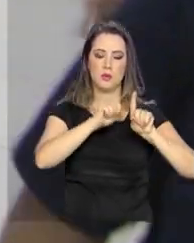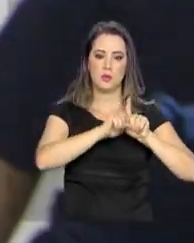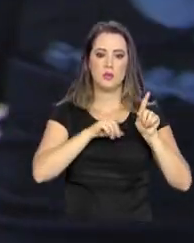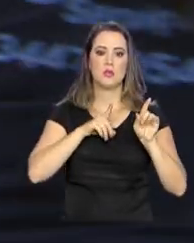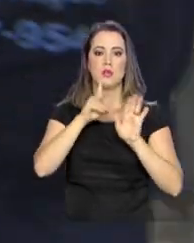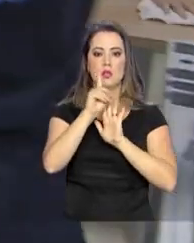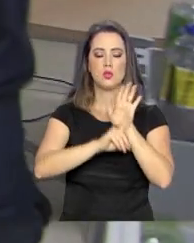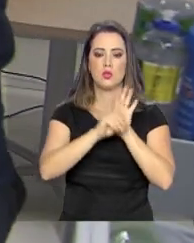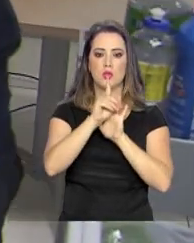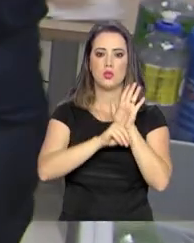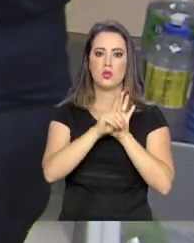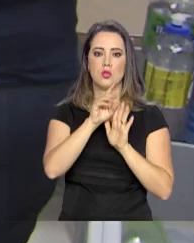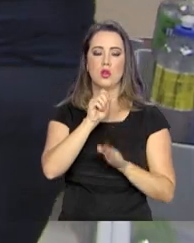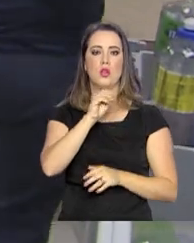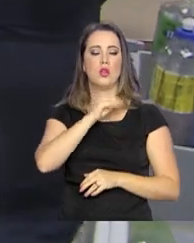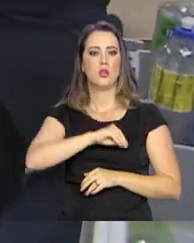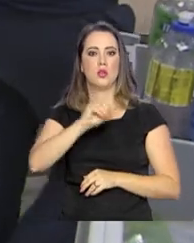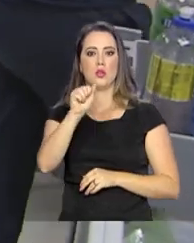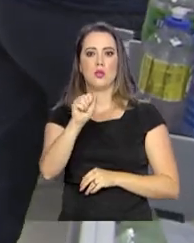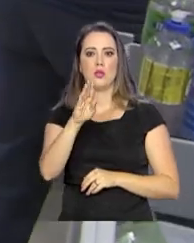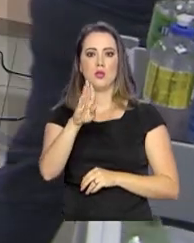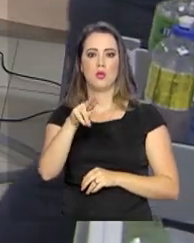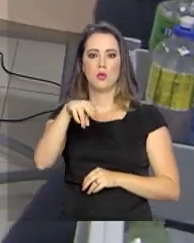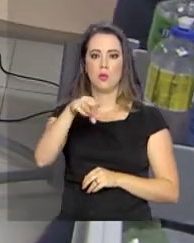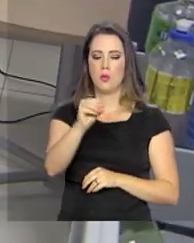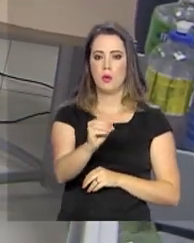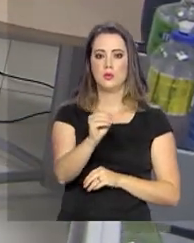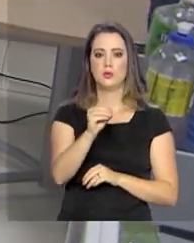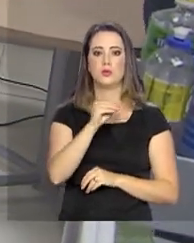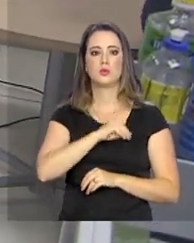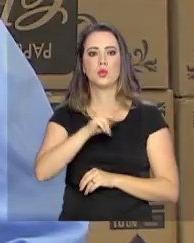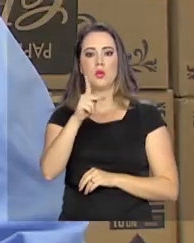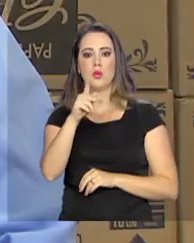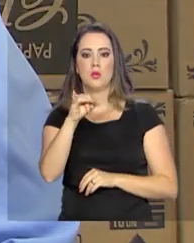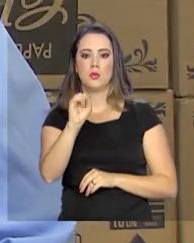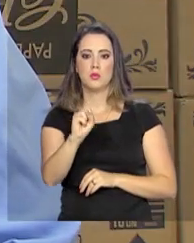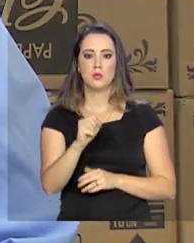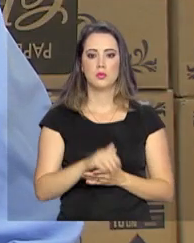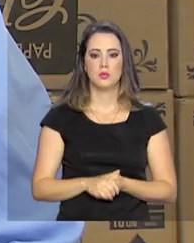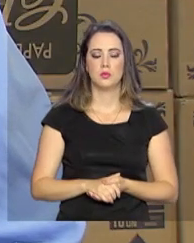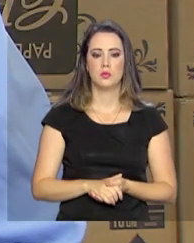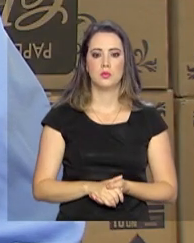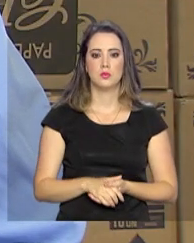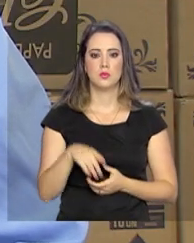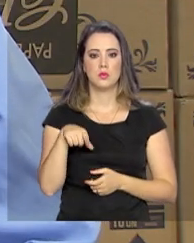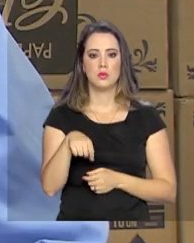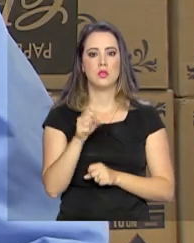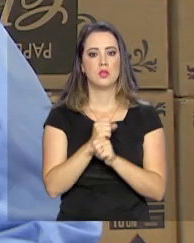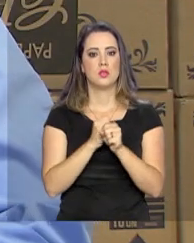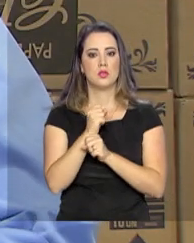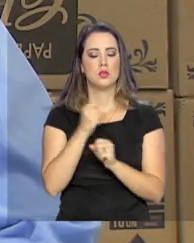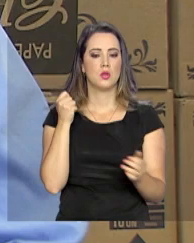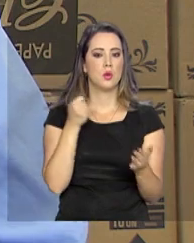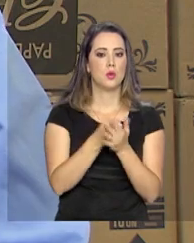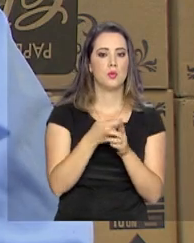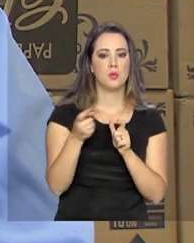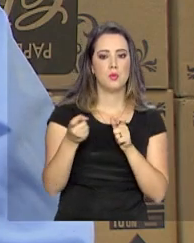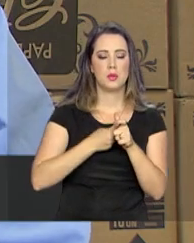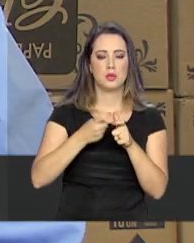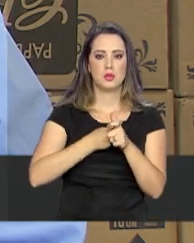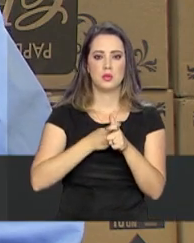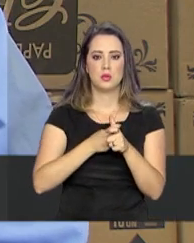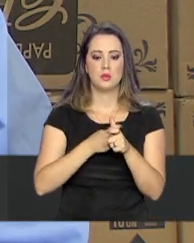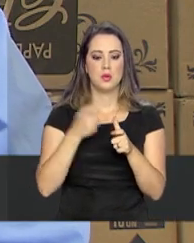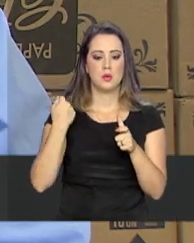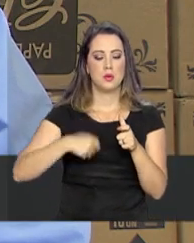abono salarial do PIS, um dinheiro que sempre vem em boa hora. Luciene eu paguei dívida, uma dívida que eu tinha e queria sair dela